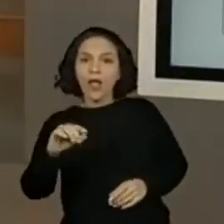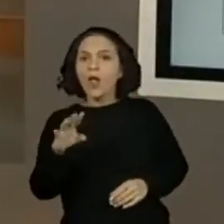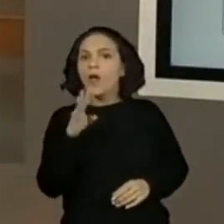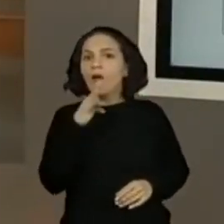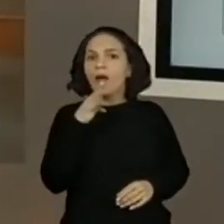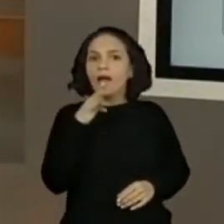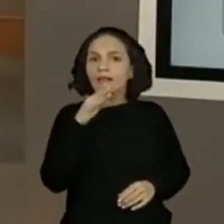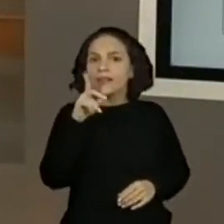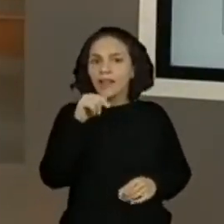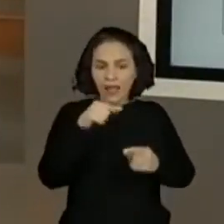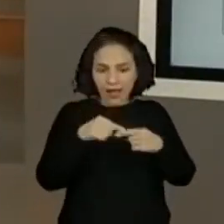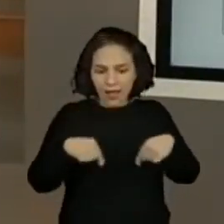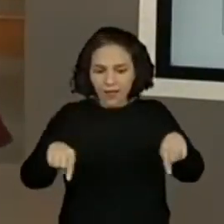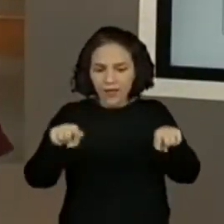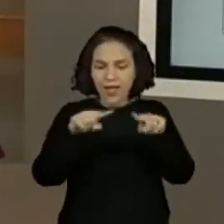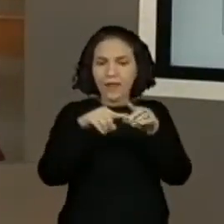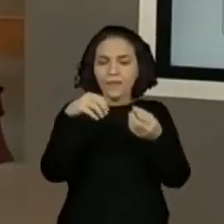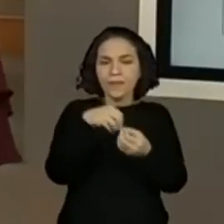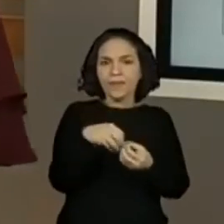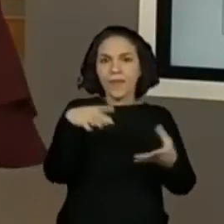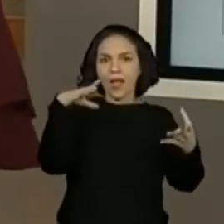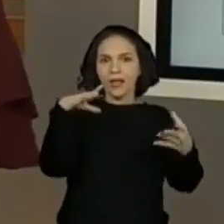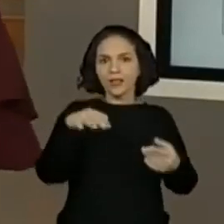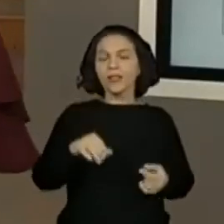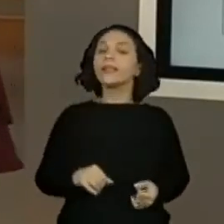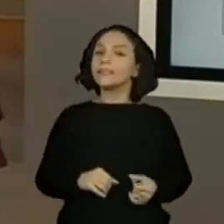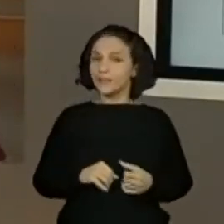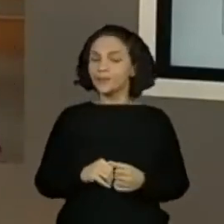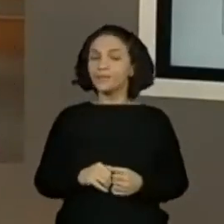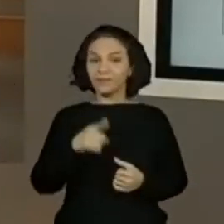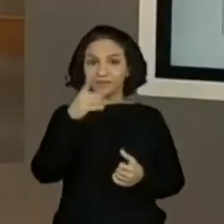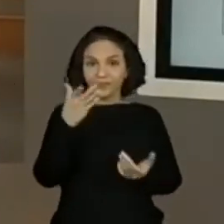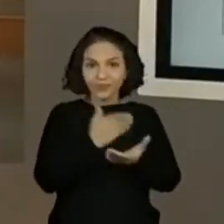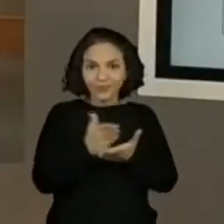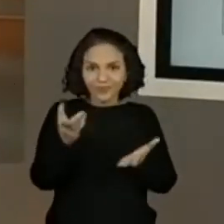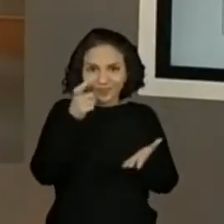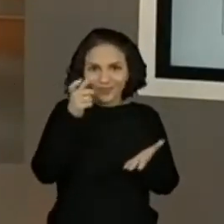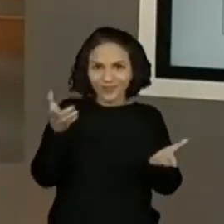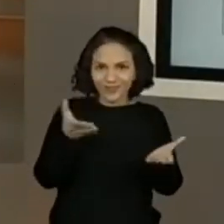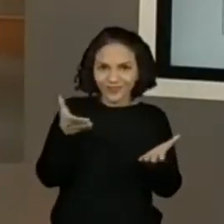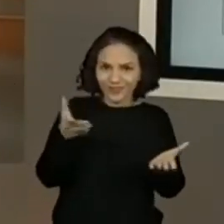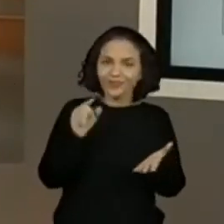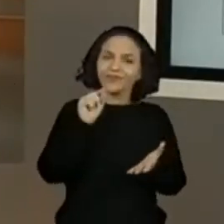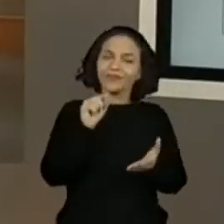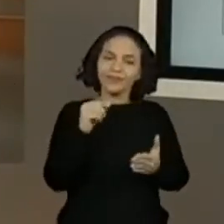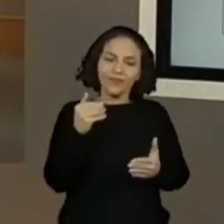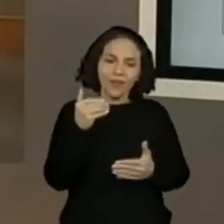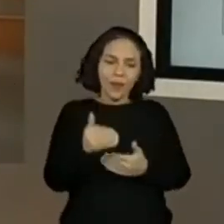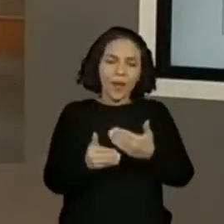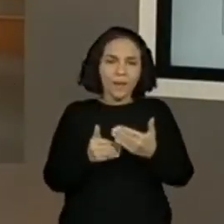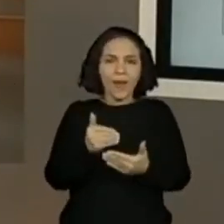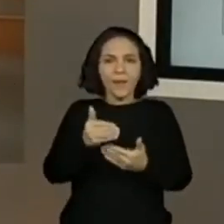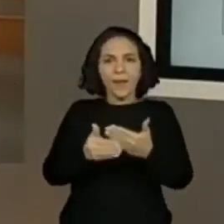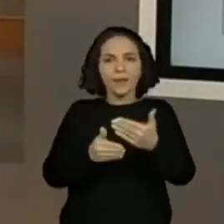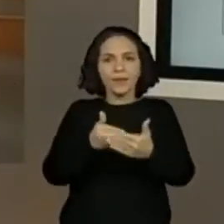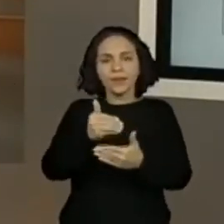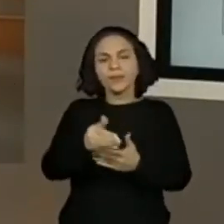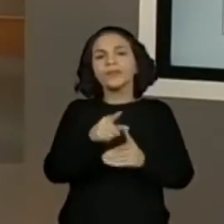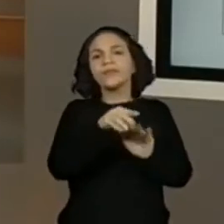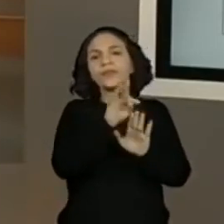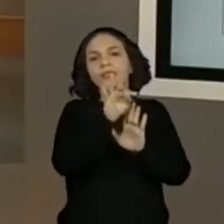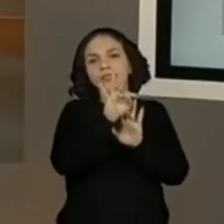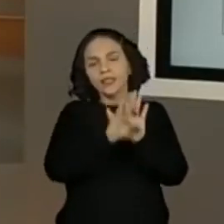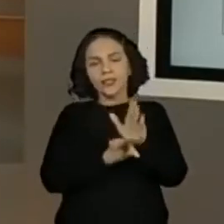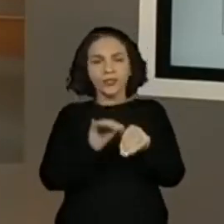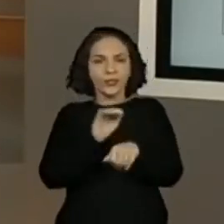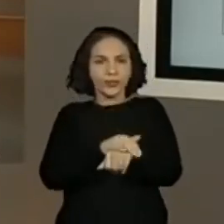Isso é importante. Lembrando, para você que está chegando agora, que nós estamos desenvolvendo as etapas de produção de um texto de